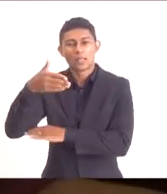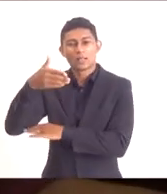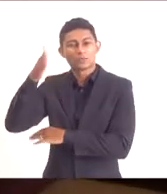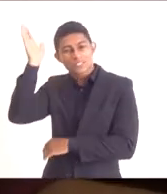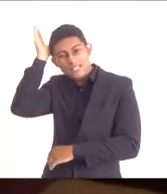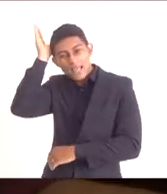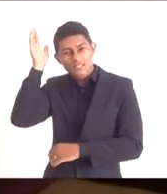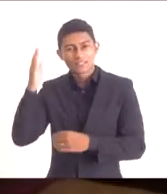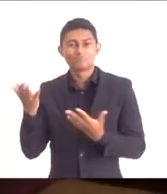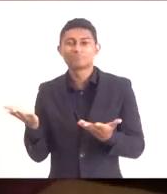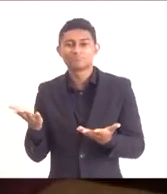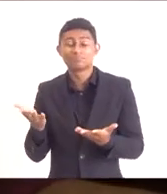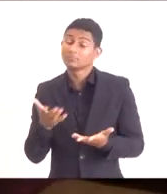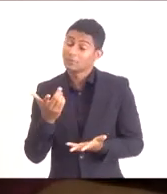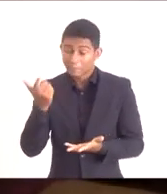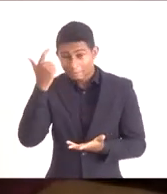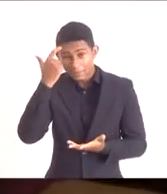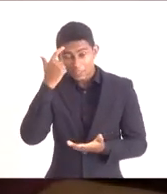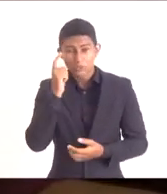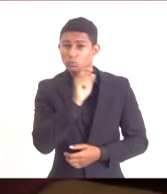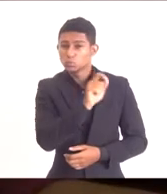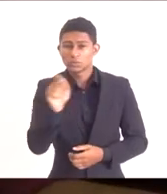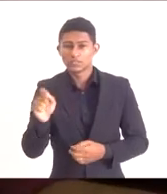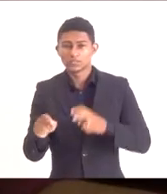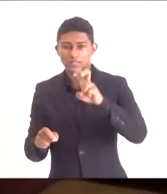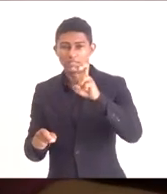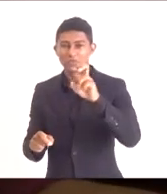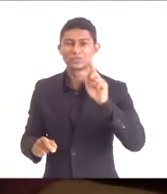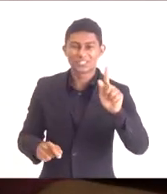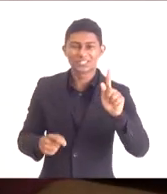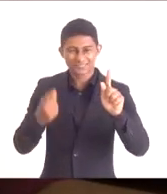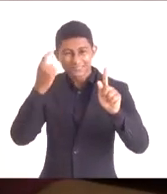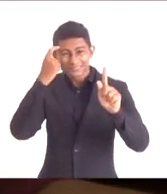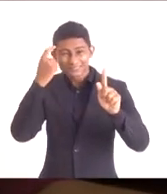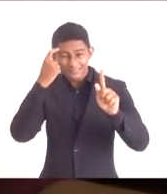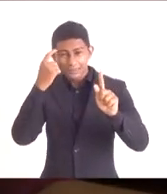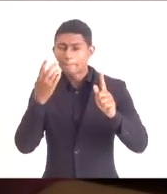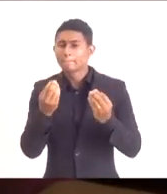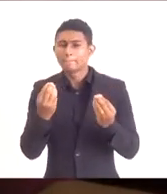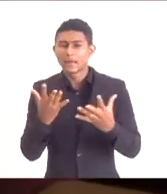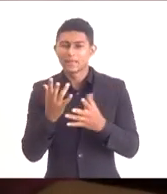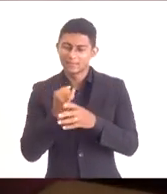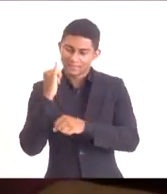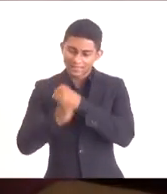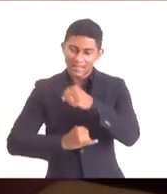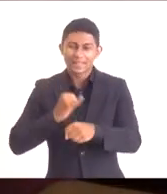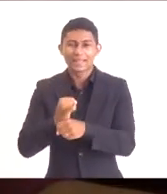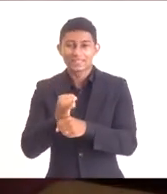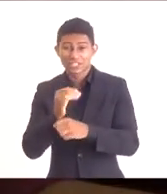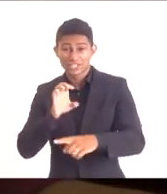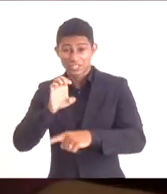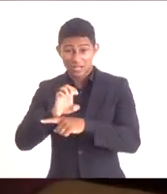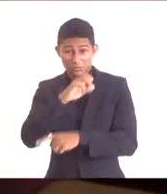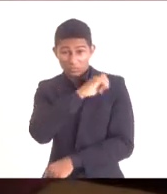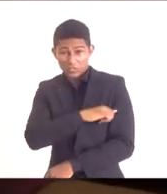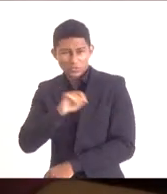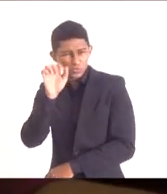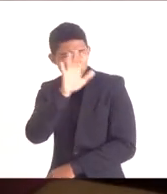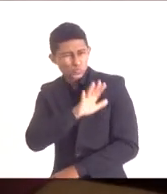Então, o investimento no 5G, que possa levar a internet para todo o Estado do Rio de Janeiro, internet